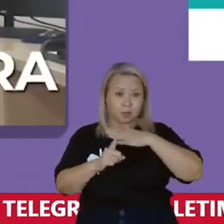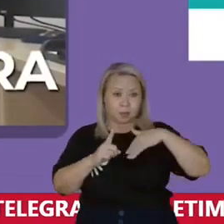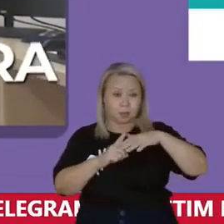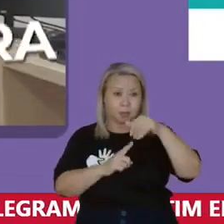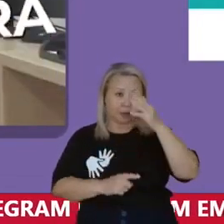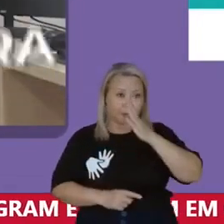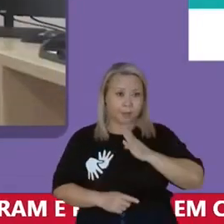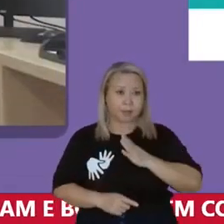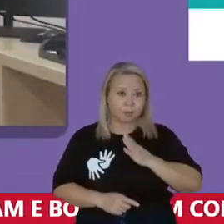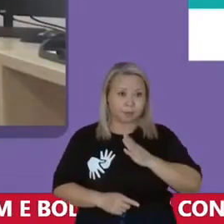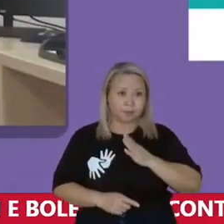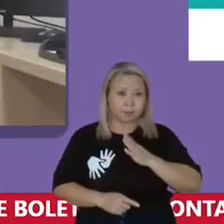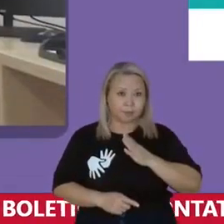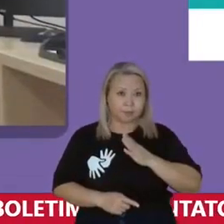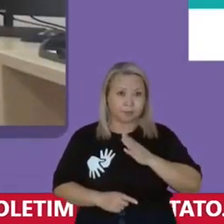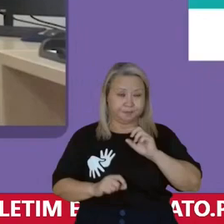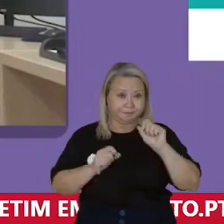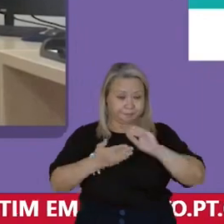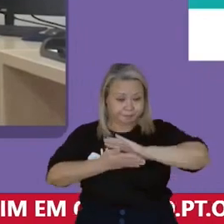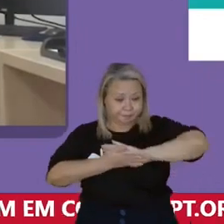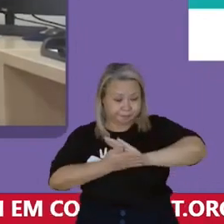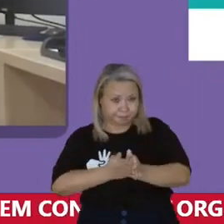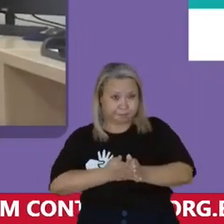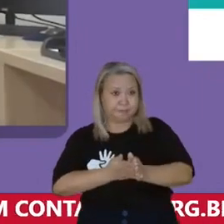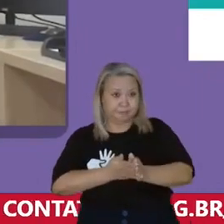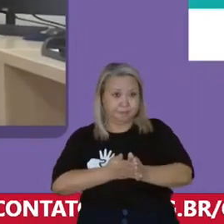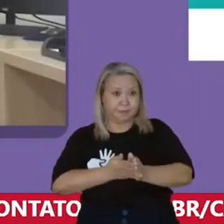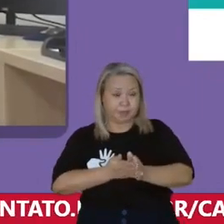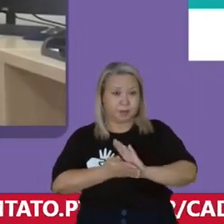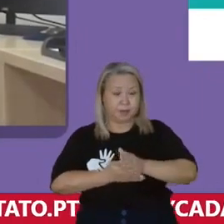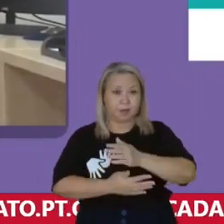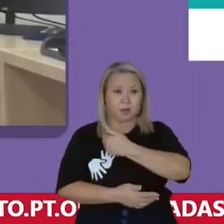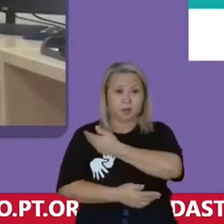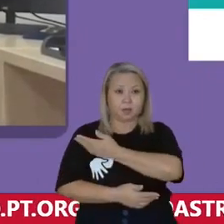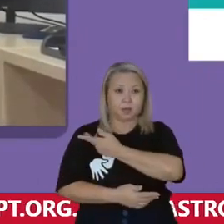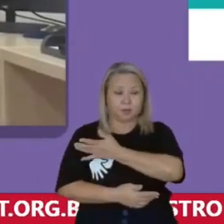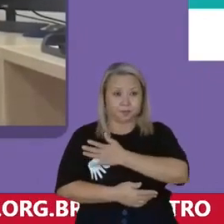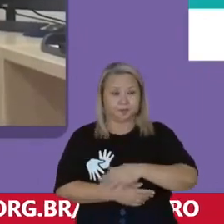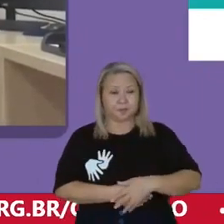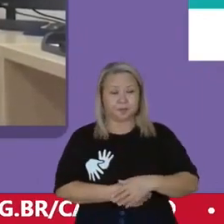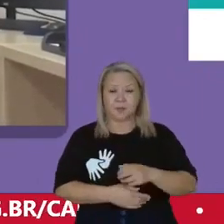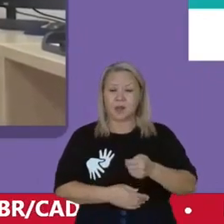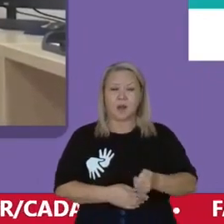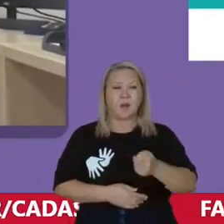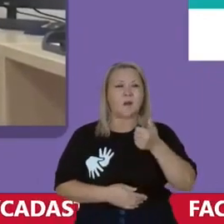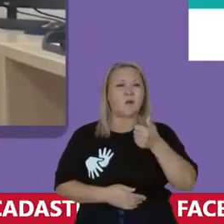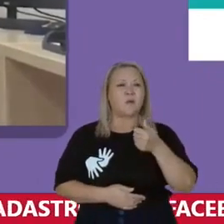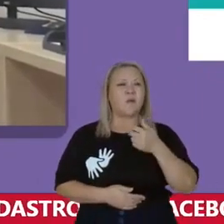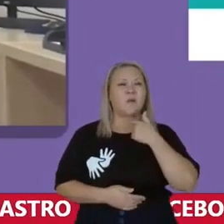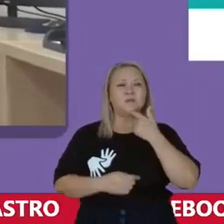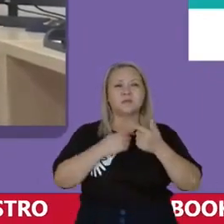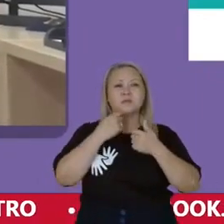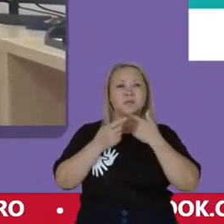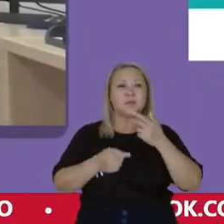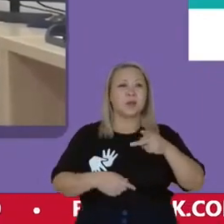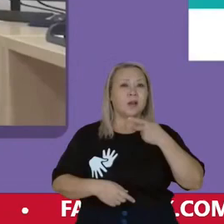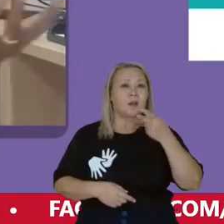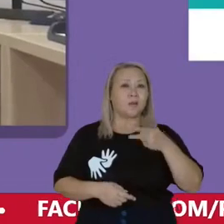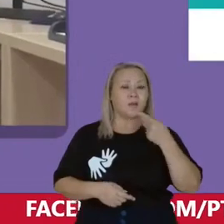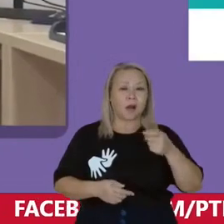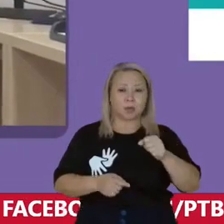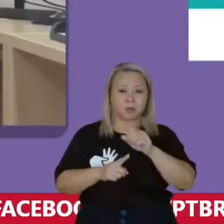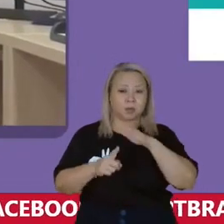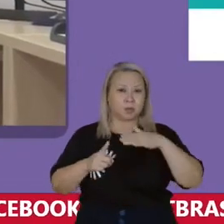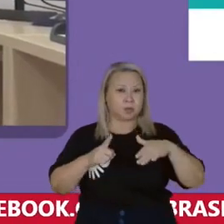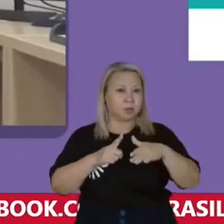brasileira de exploração Que é uma questão que quase ninguém coloca Sempre falamos de uma